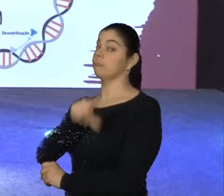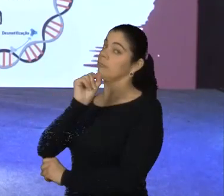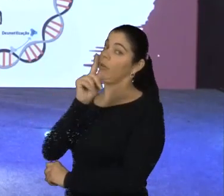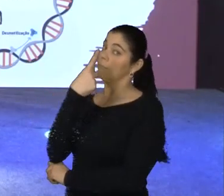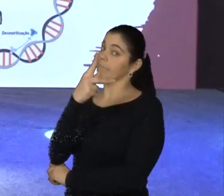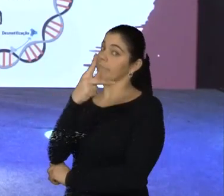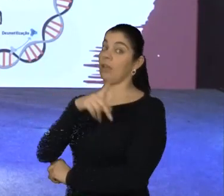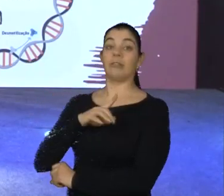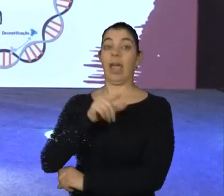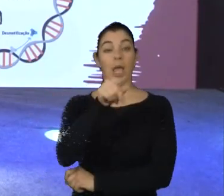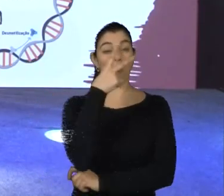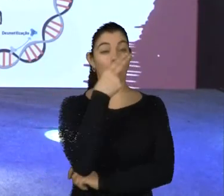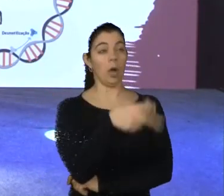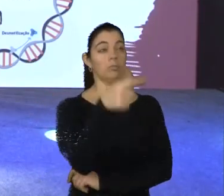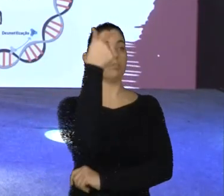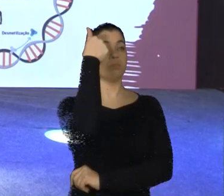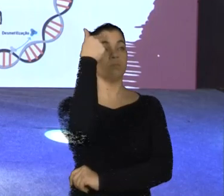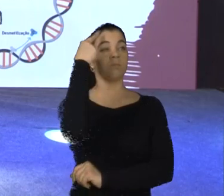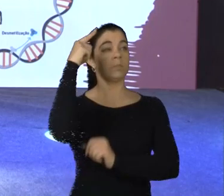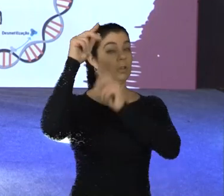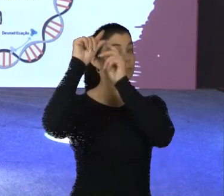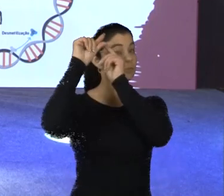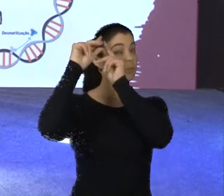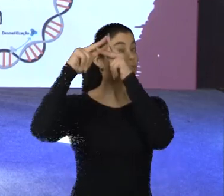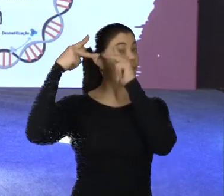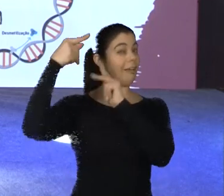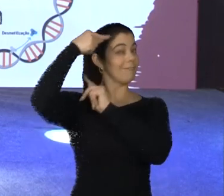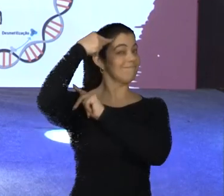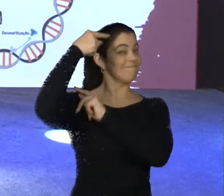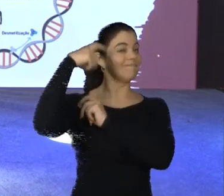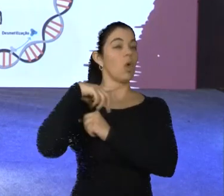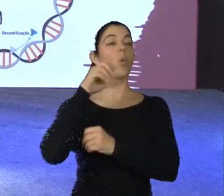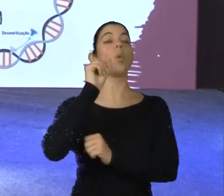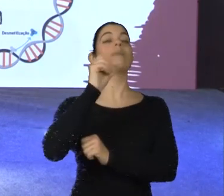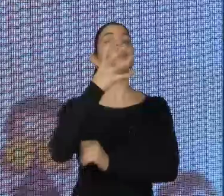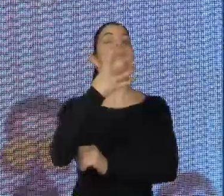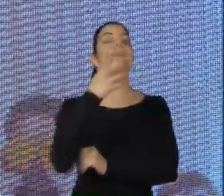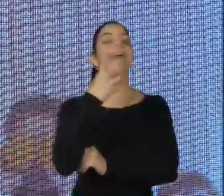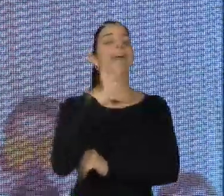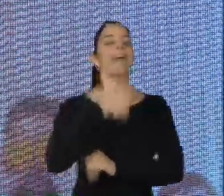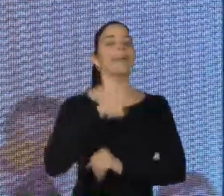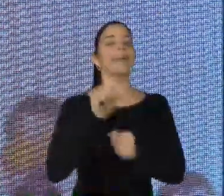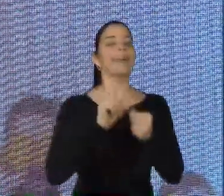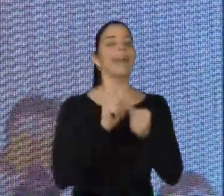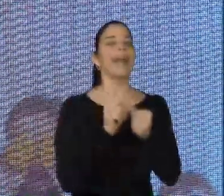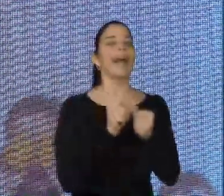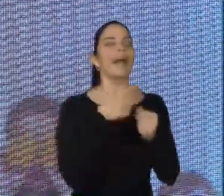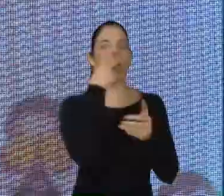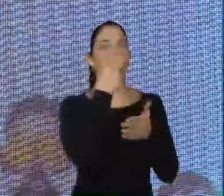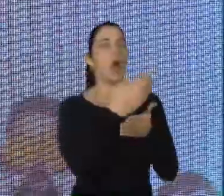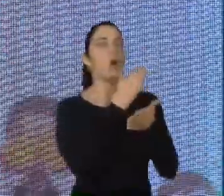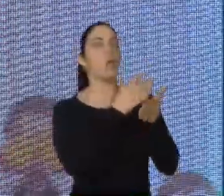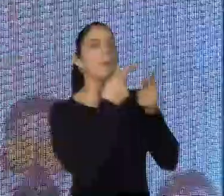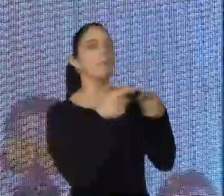lá no seu DNA e dizendo para o seu DNA, para seu gene, como é que você quer que ele execute aquela partitura. Então,